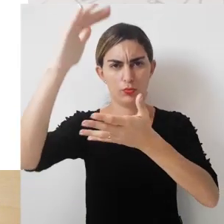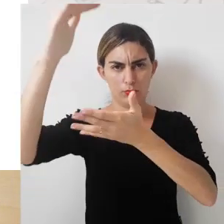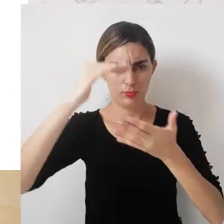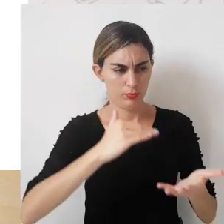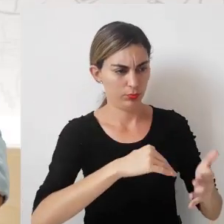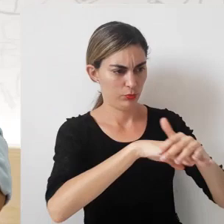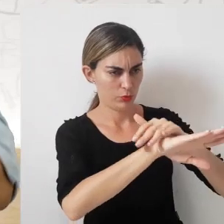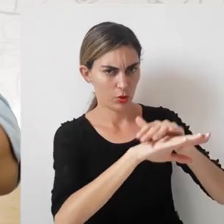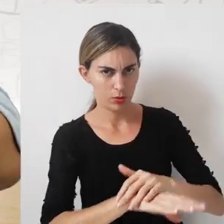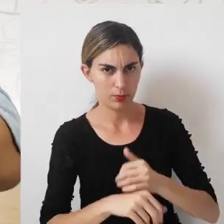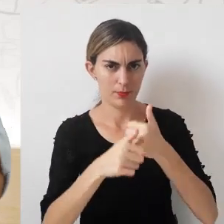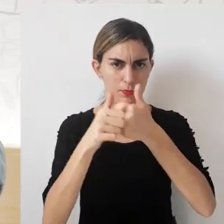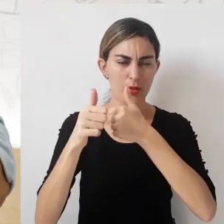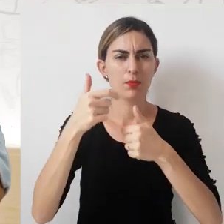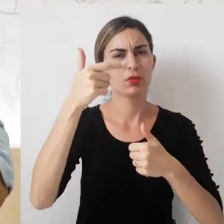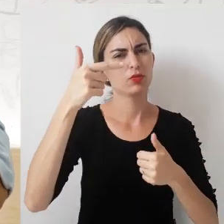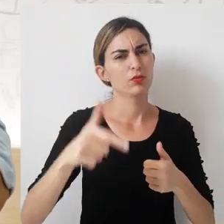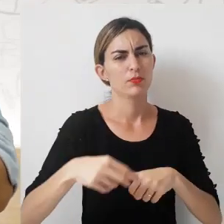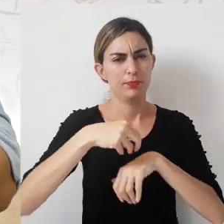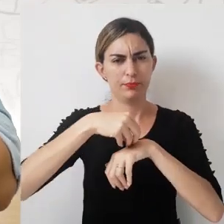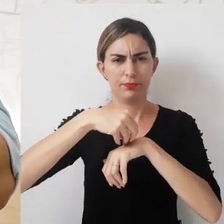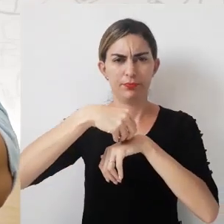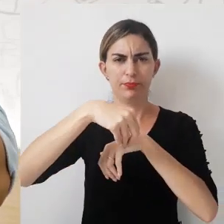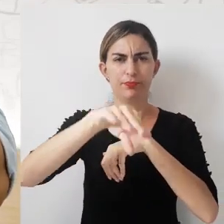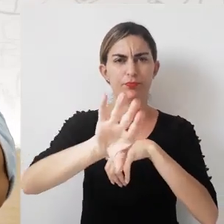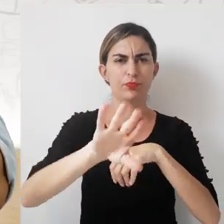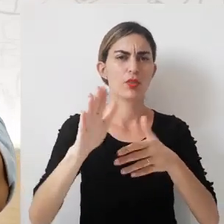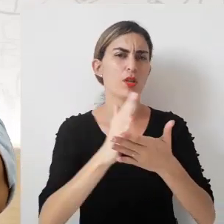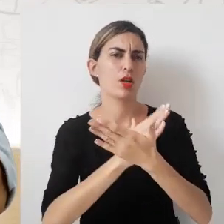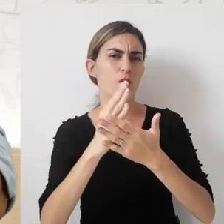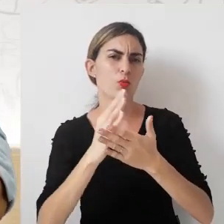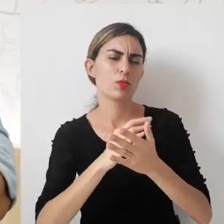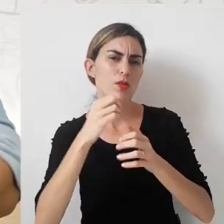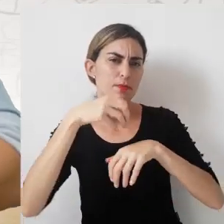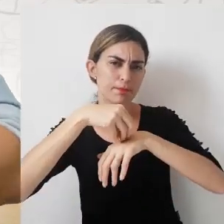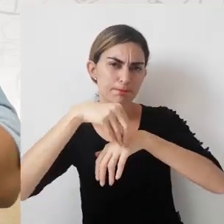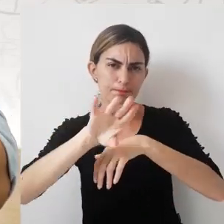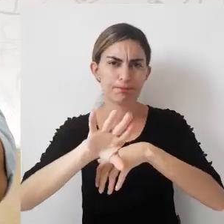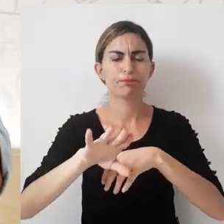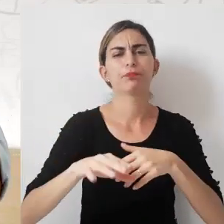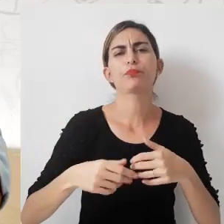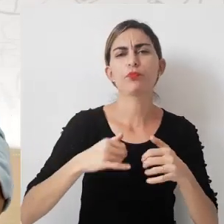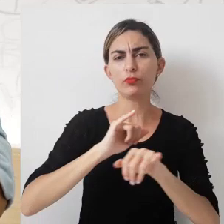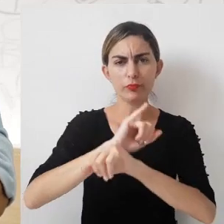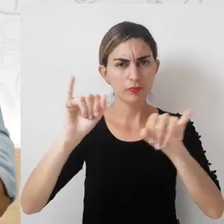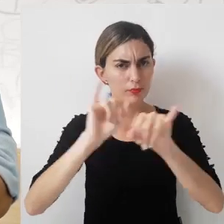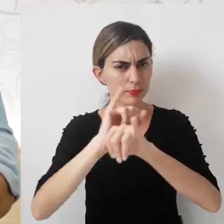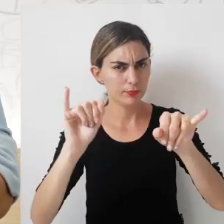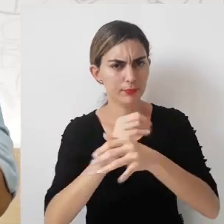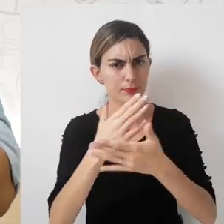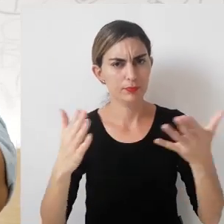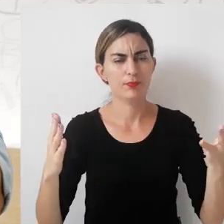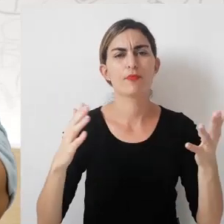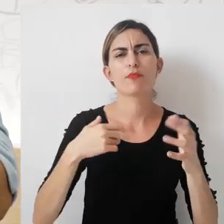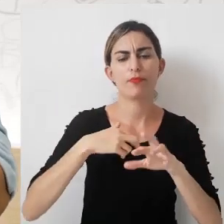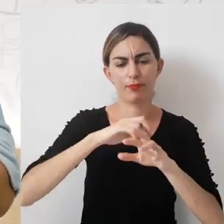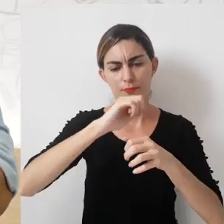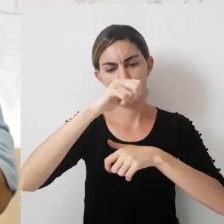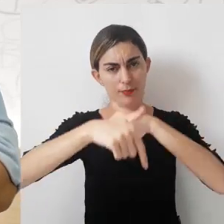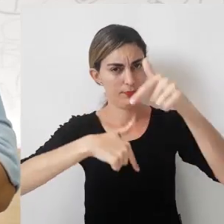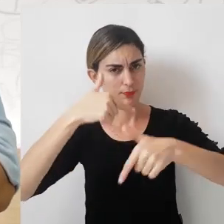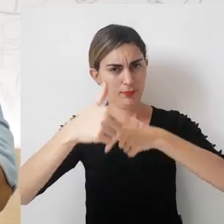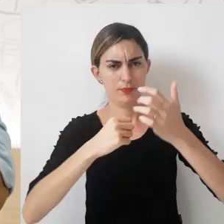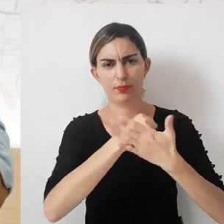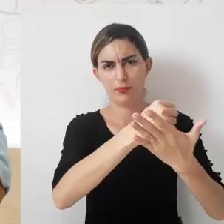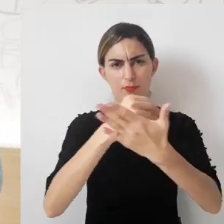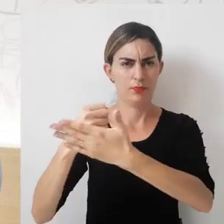estoques. Está bem? Mais uma vez, trazendo algumas ressalvas, reforços de informação acerca das